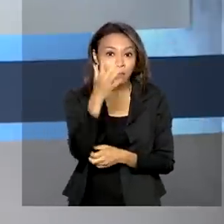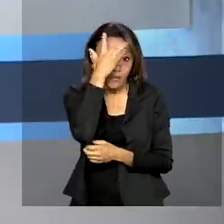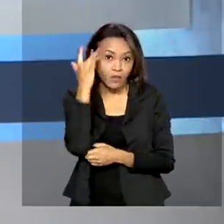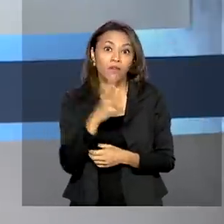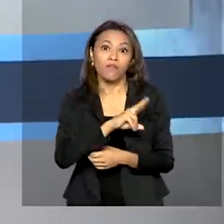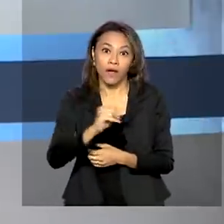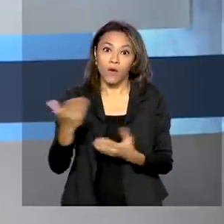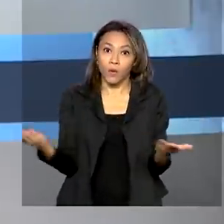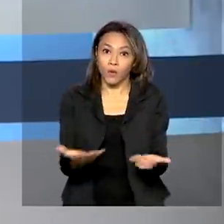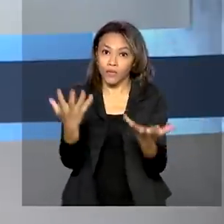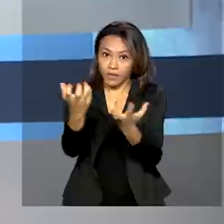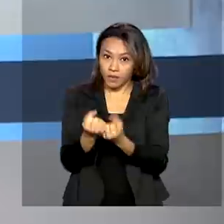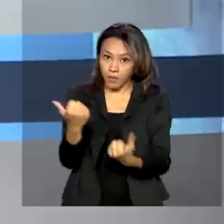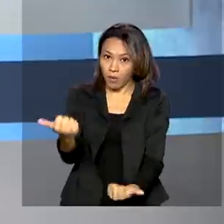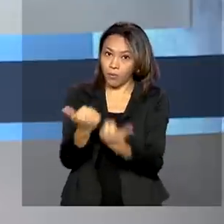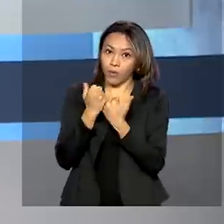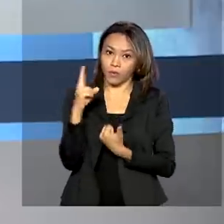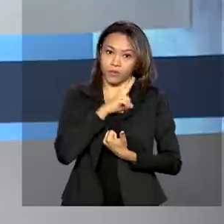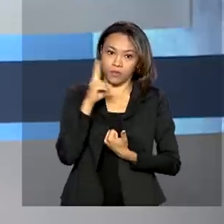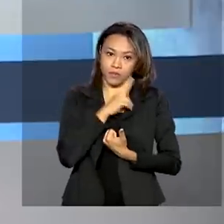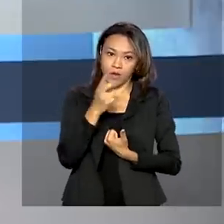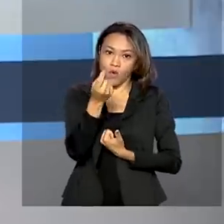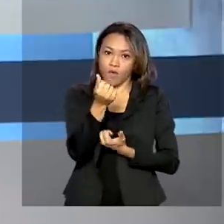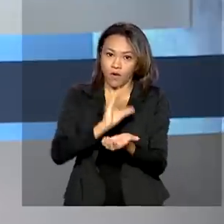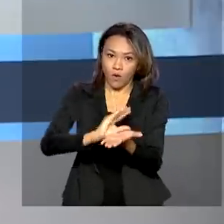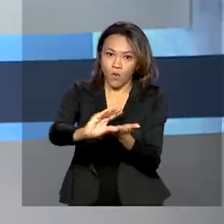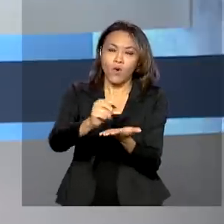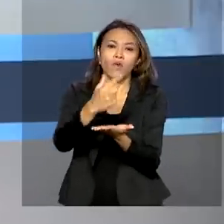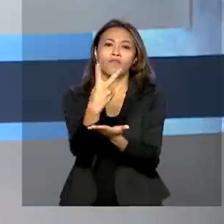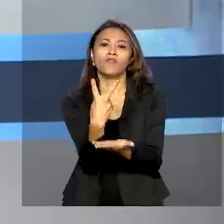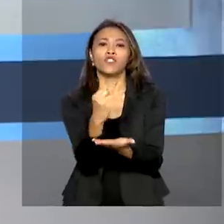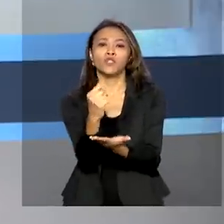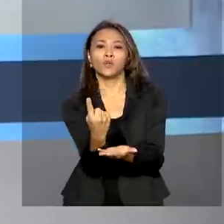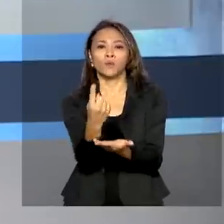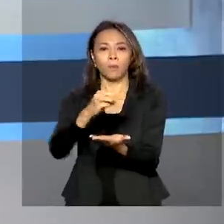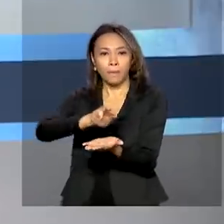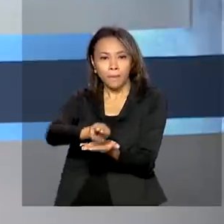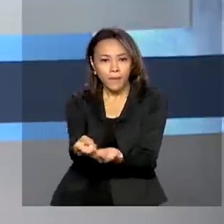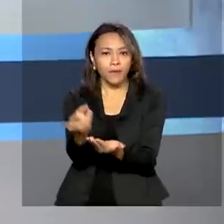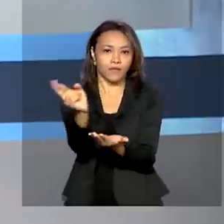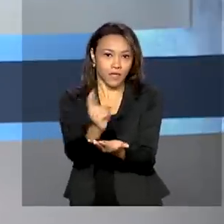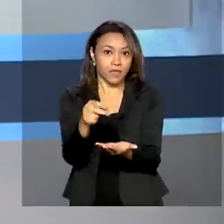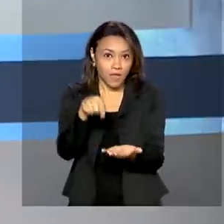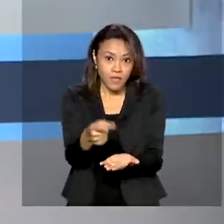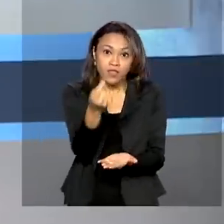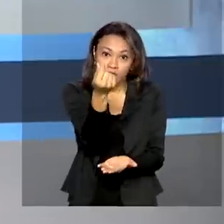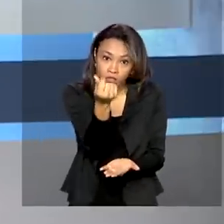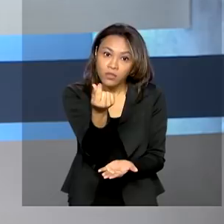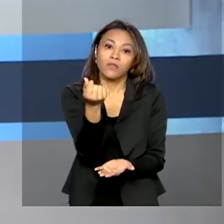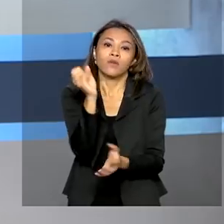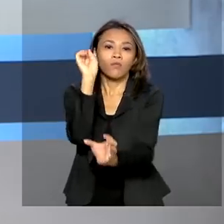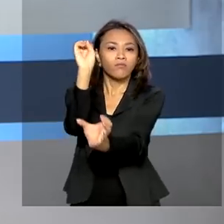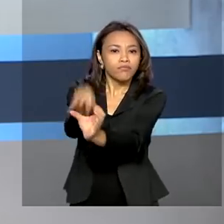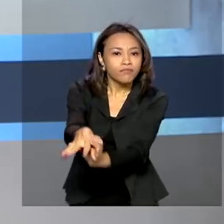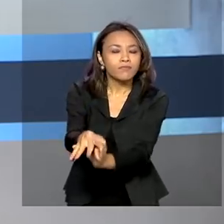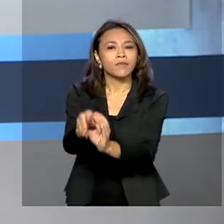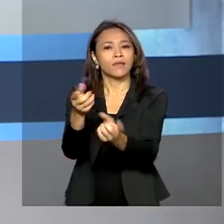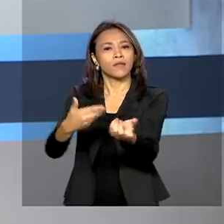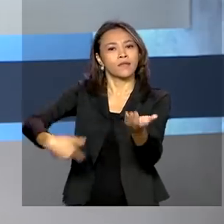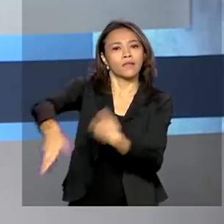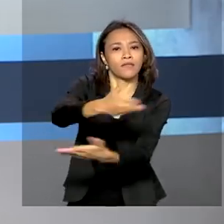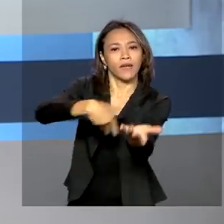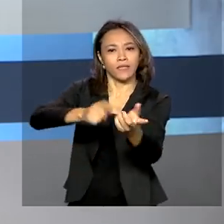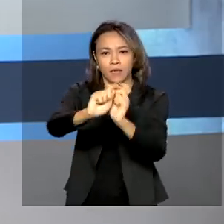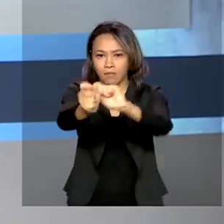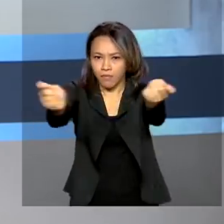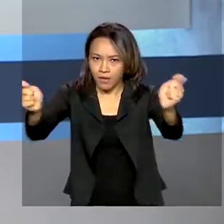auxílio emergencial. Os valores liberados somam 21 milhões de reais. Os recursos vão estar disponíveis para transferências, pagamentos